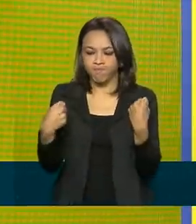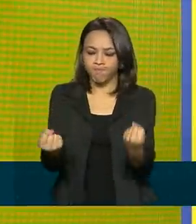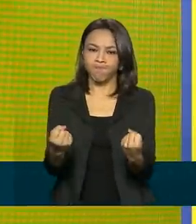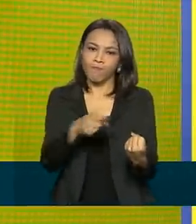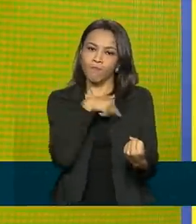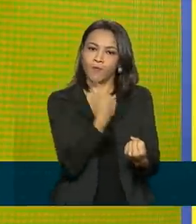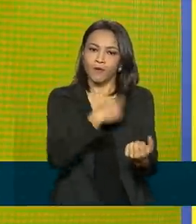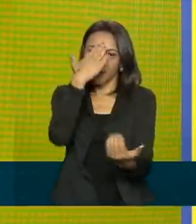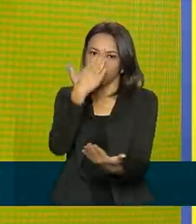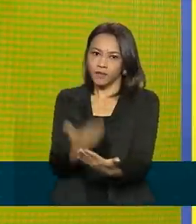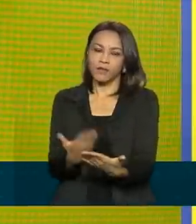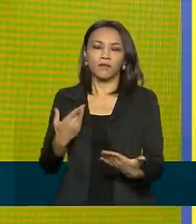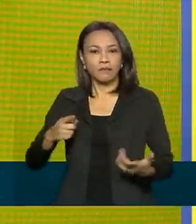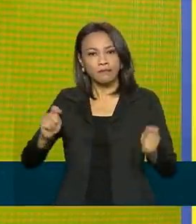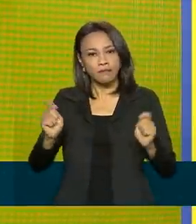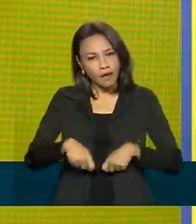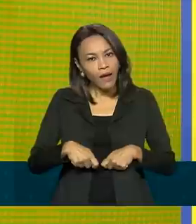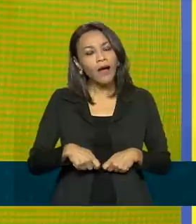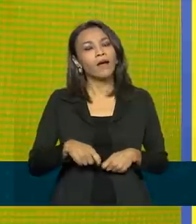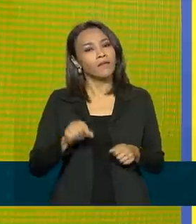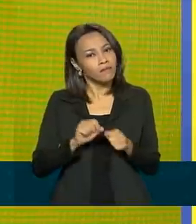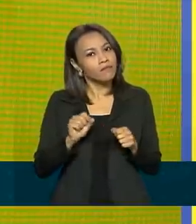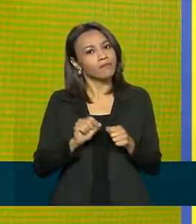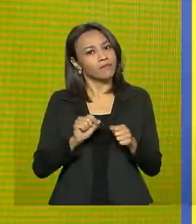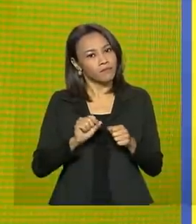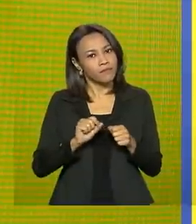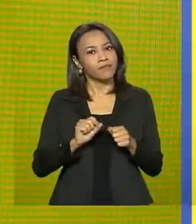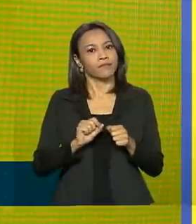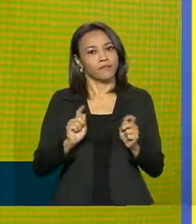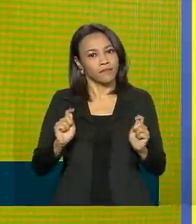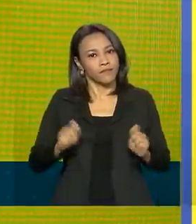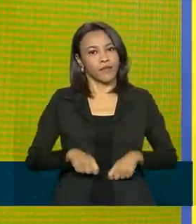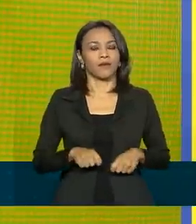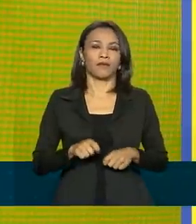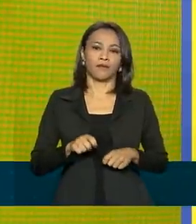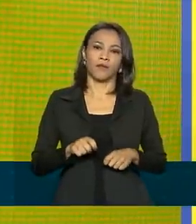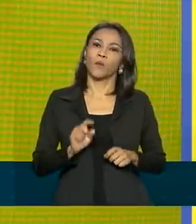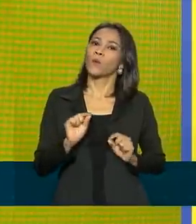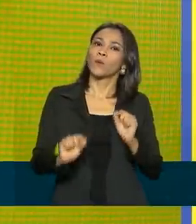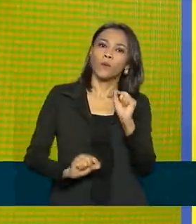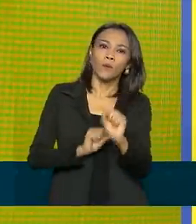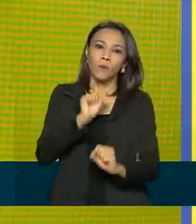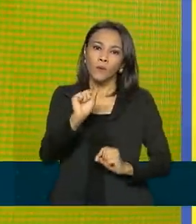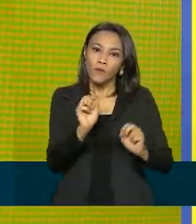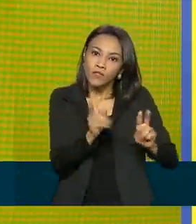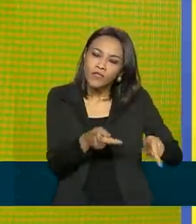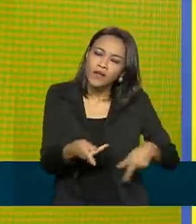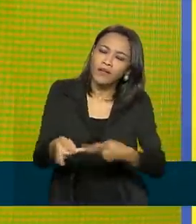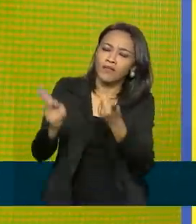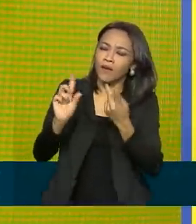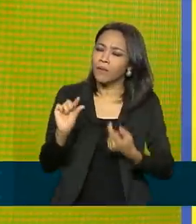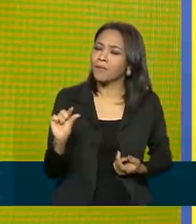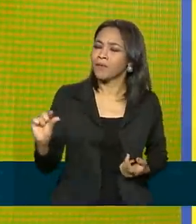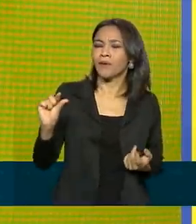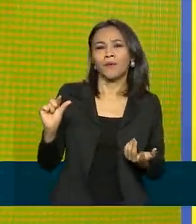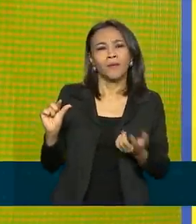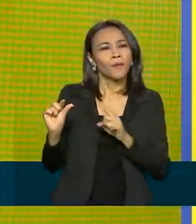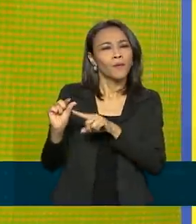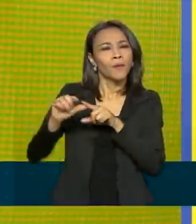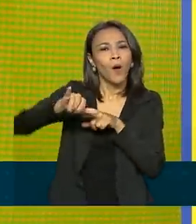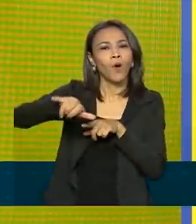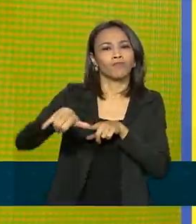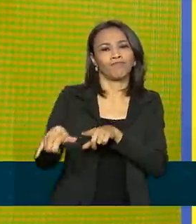acreditamos que podemos fazer a nossa diferença, de levar um pouco de oportunidade,